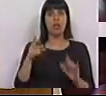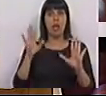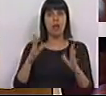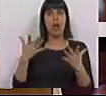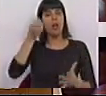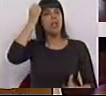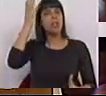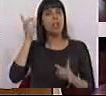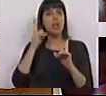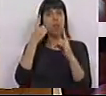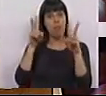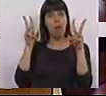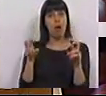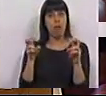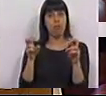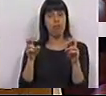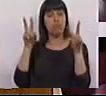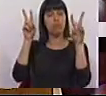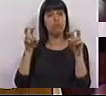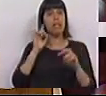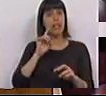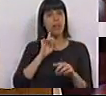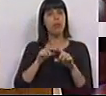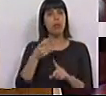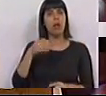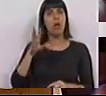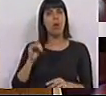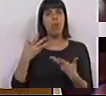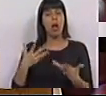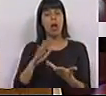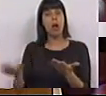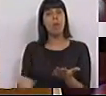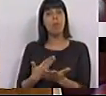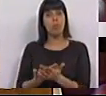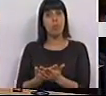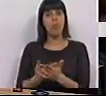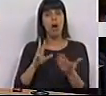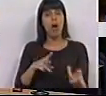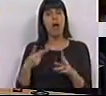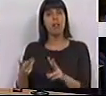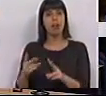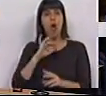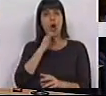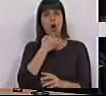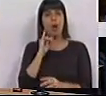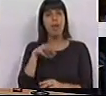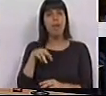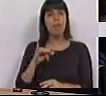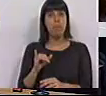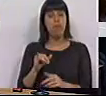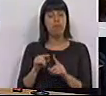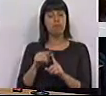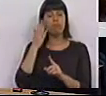Agora, esqueceu-se de uma matéria, que é uma matéria importante e que o Partido Socialista aqui propôs foi alterar o Código do IMI